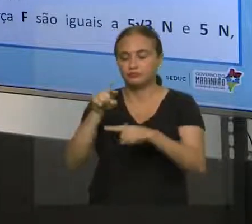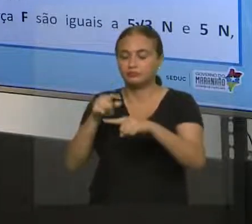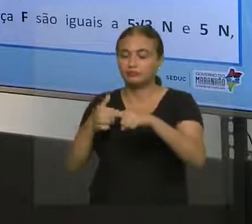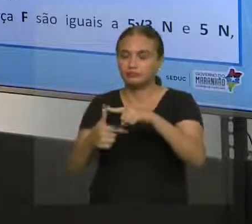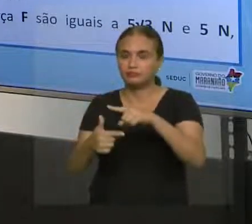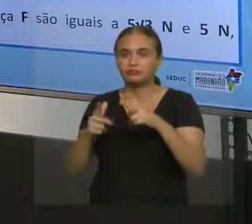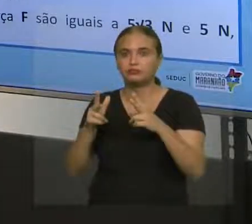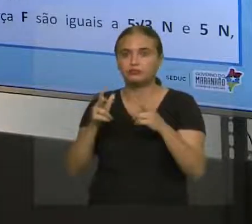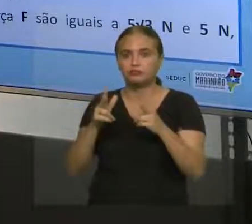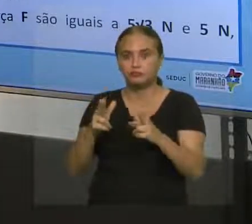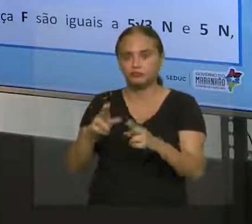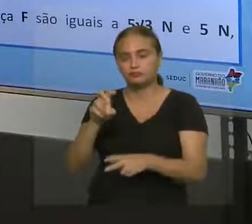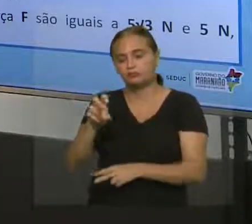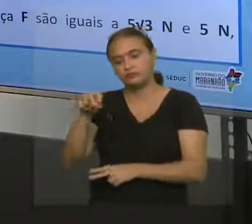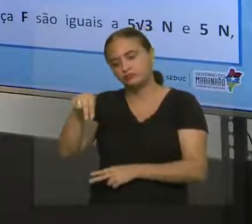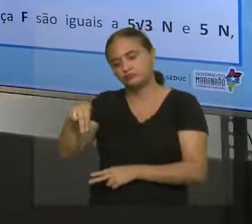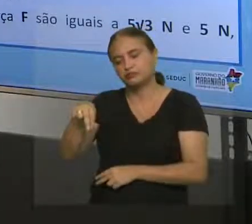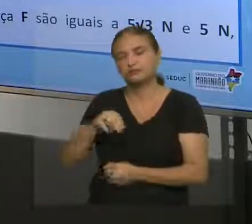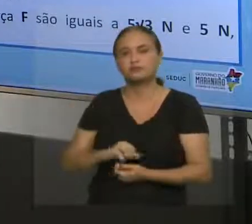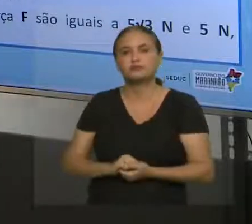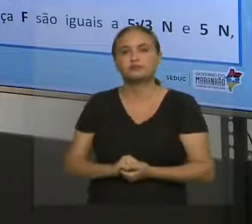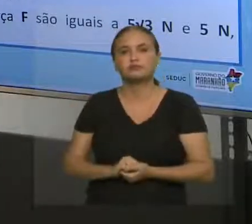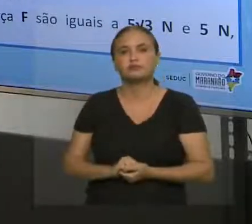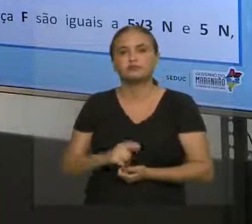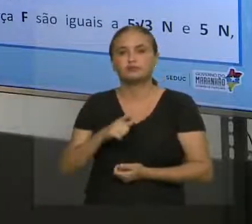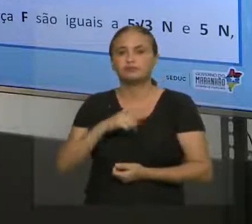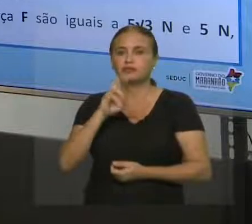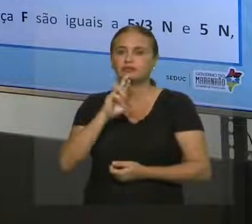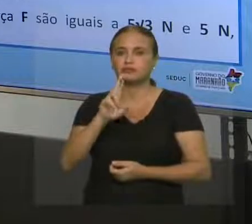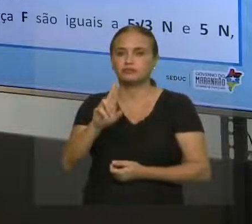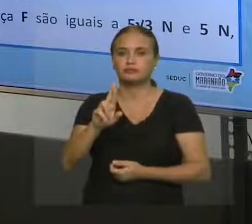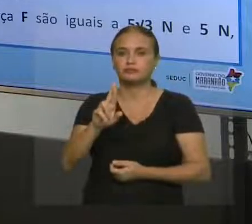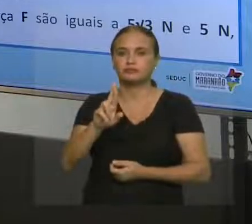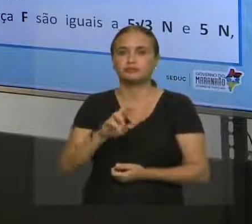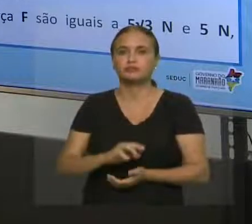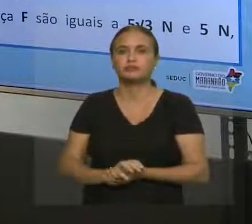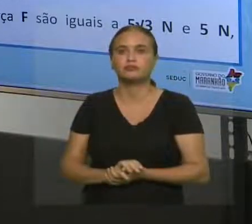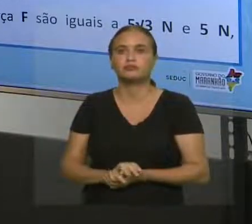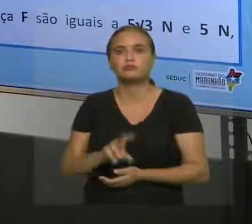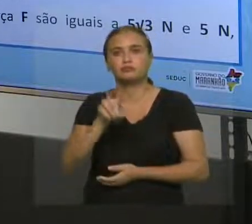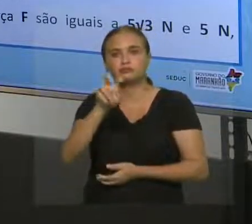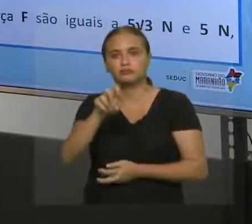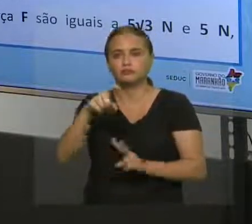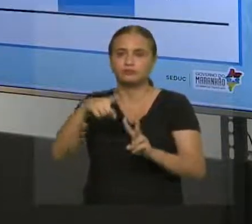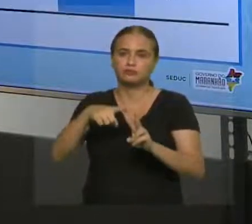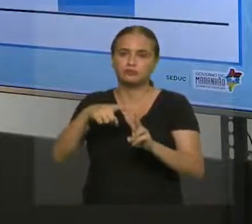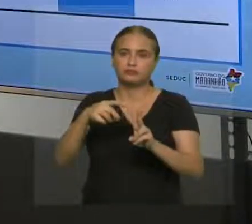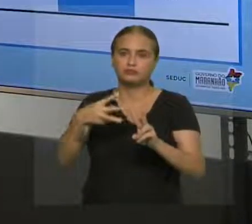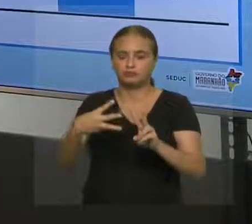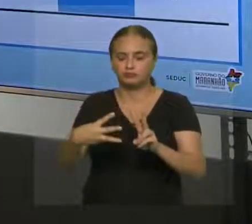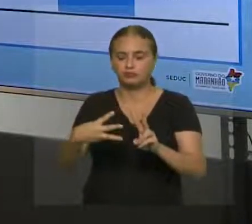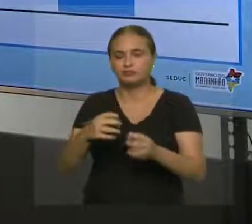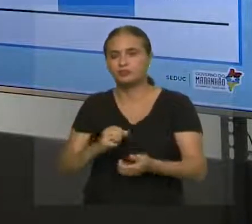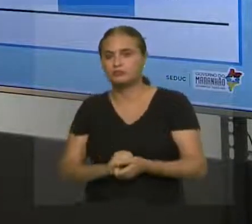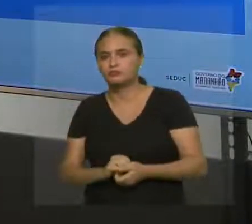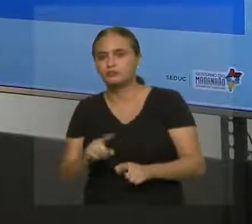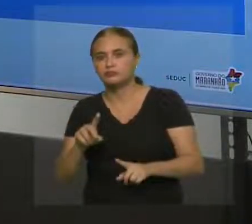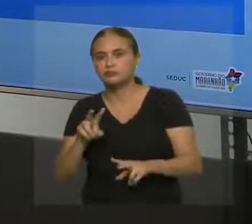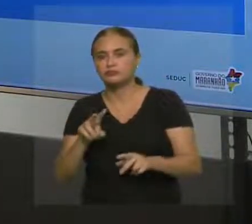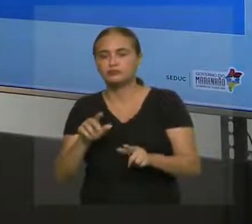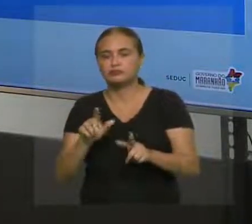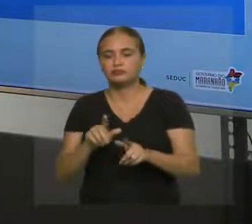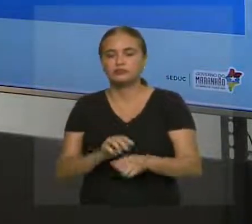vai ser igual a 5 N. E aí, você vai ter aí, respectivamente, como sendo 5 raiz de 3 e 5, esses